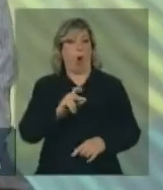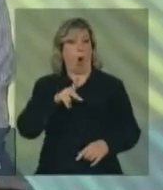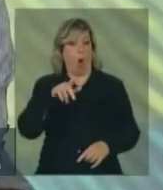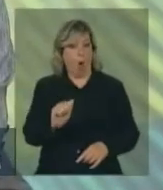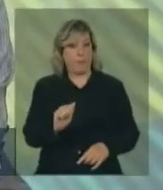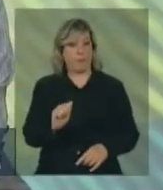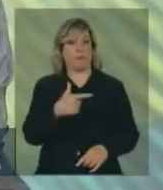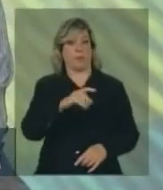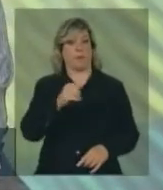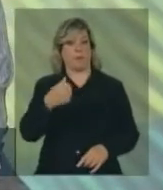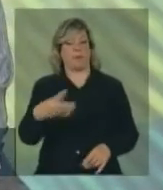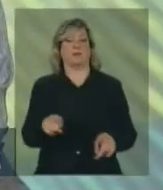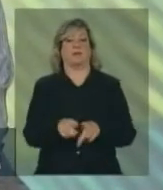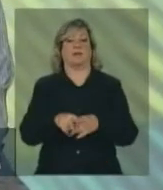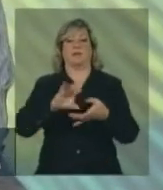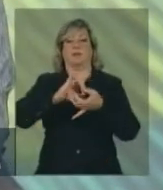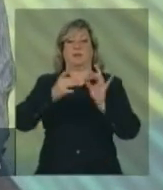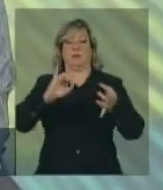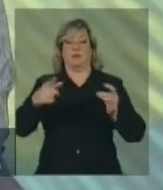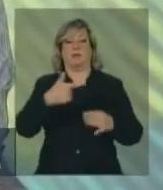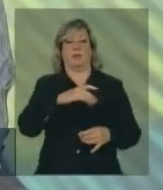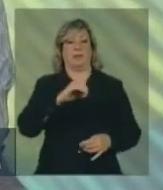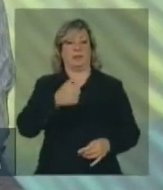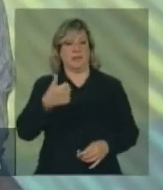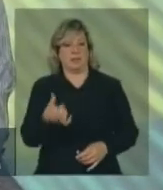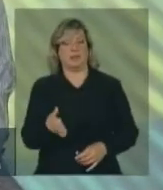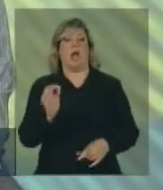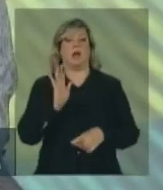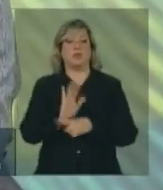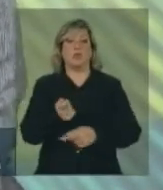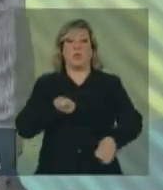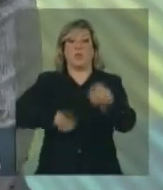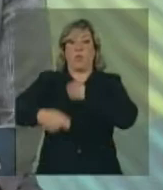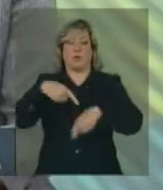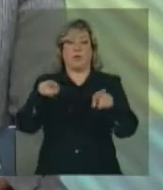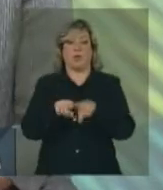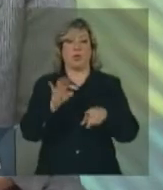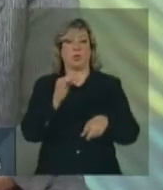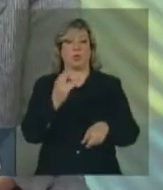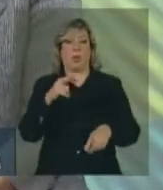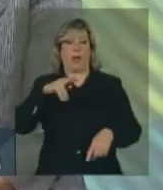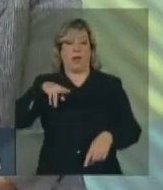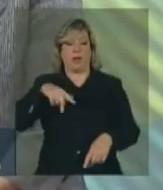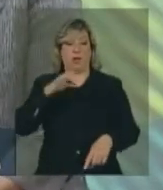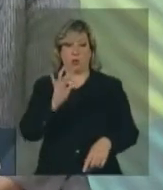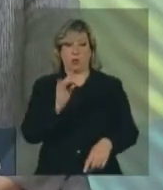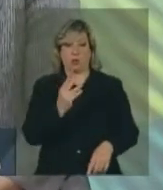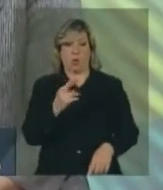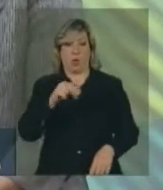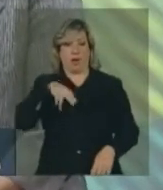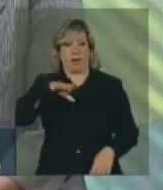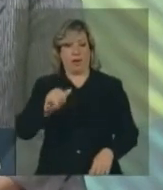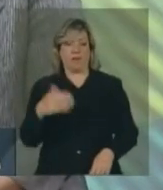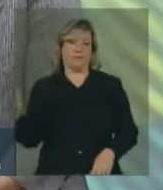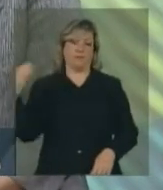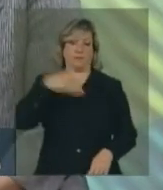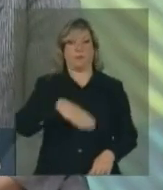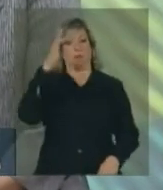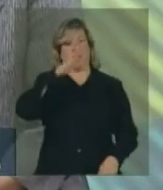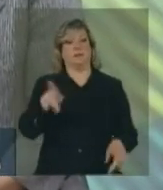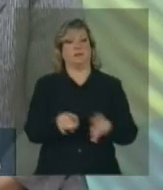da construção civil da Turquia no Brasil. Há também enormes